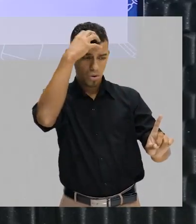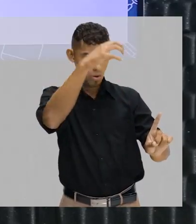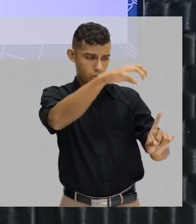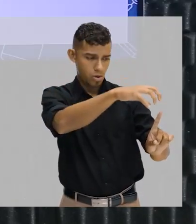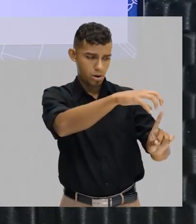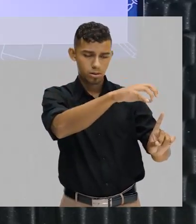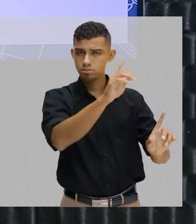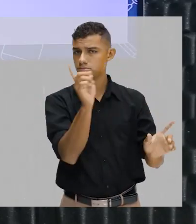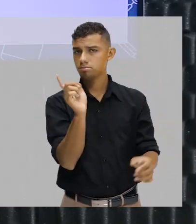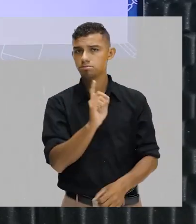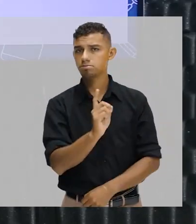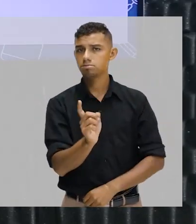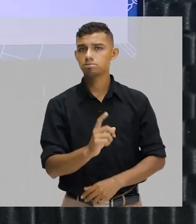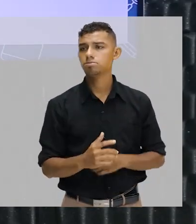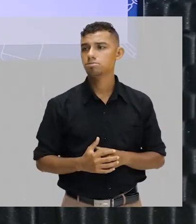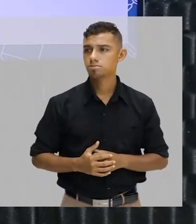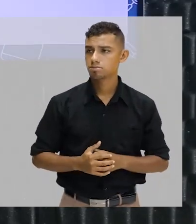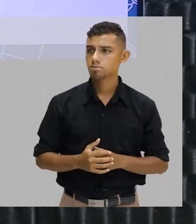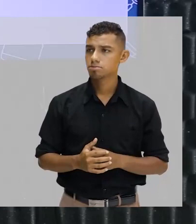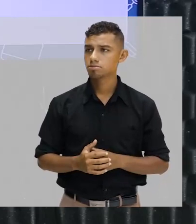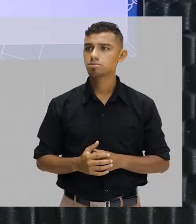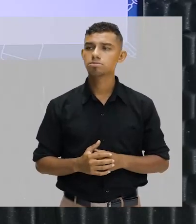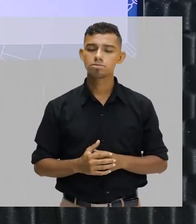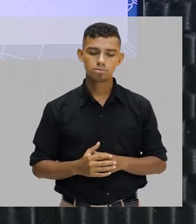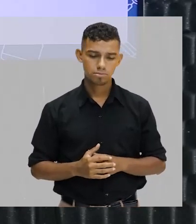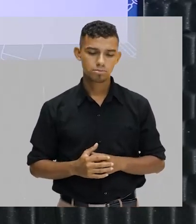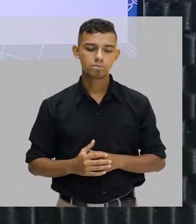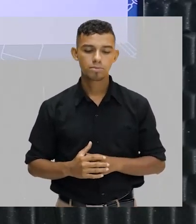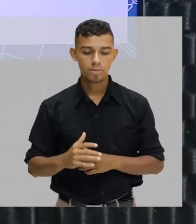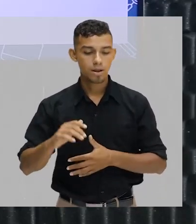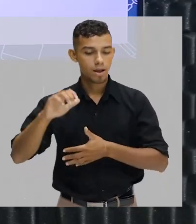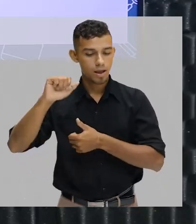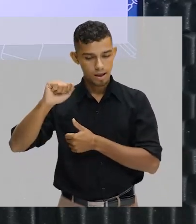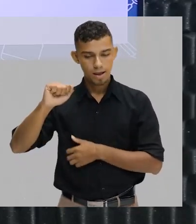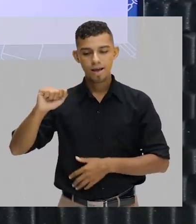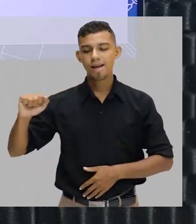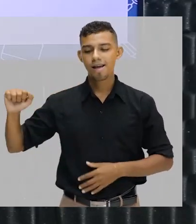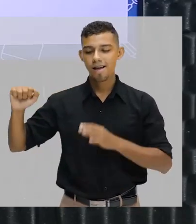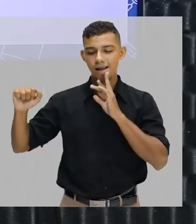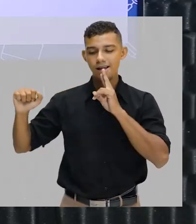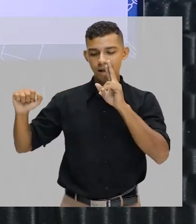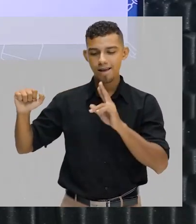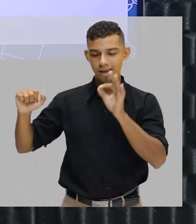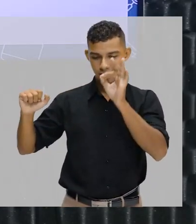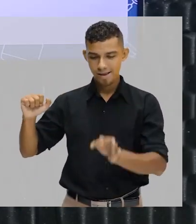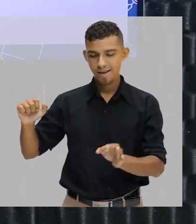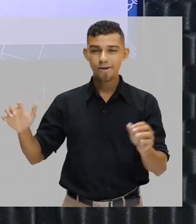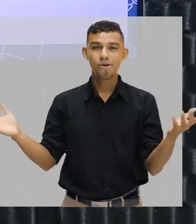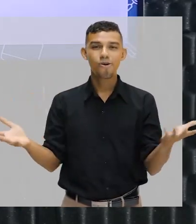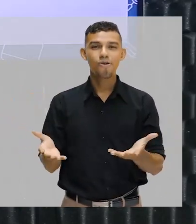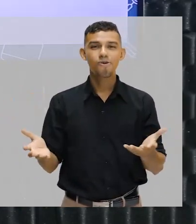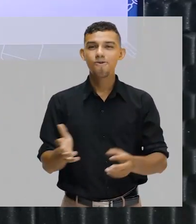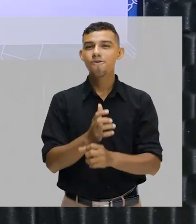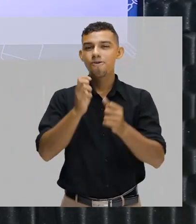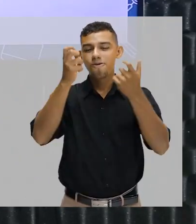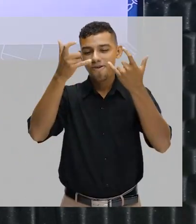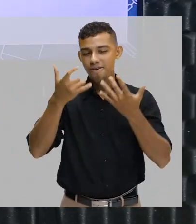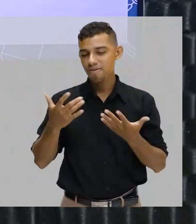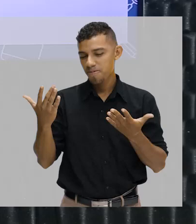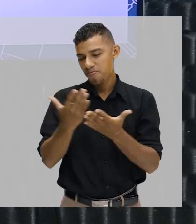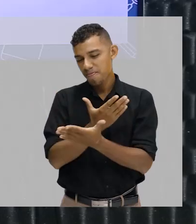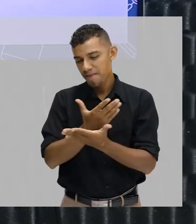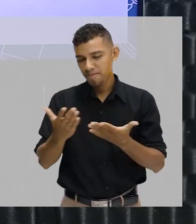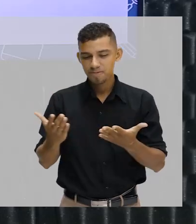alguém. Então, não é sentido negativo, tá bom? Por isso que a resposta certa é a letra A. Pessoal, hoje nós falamos de alguns